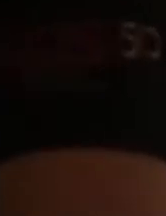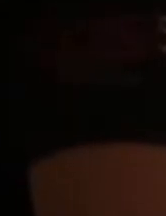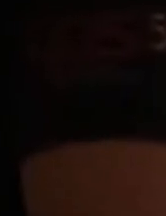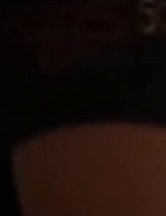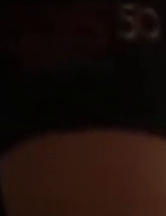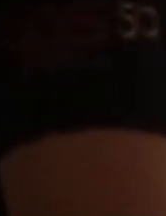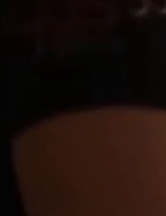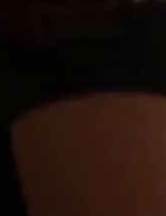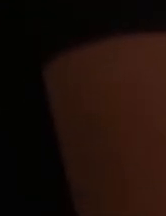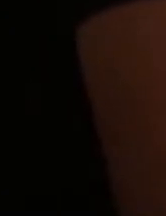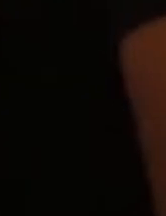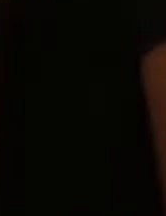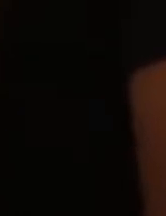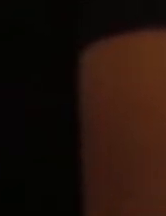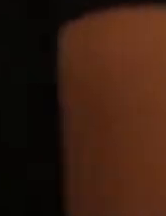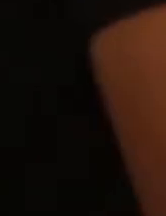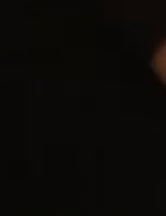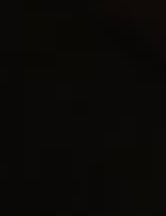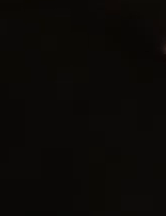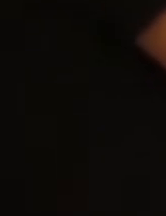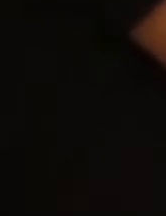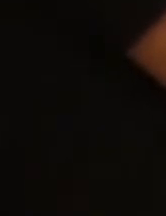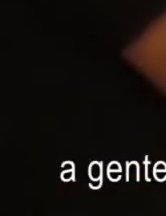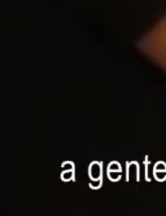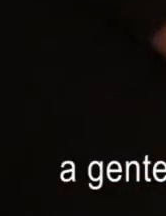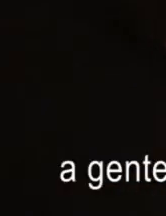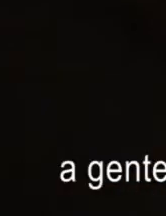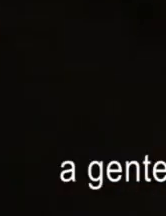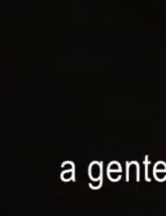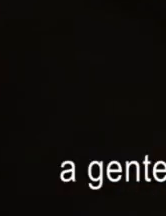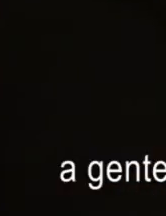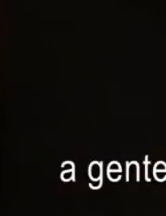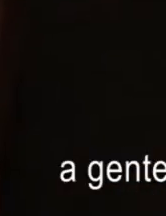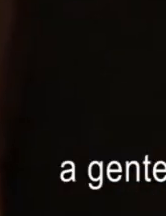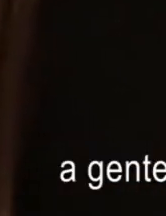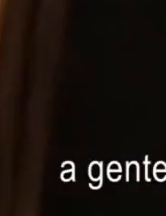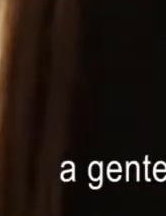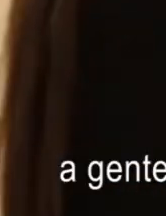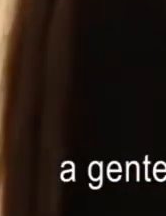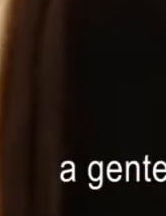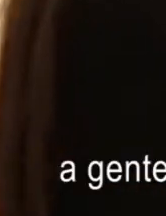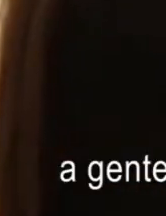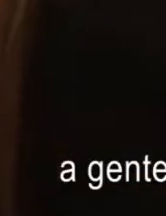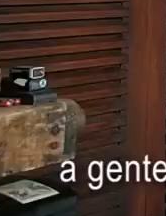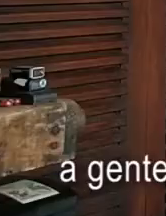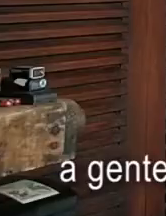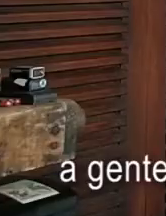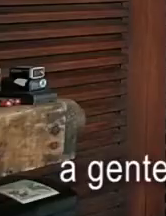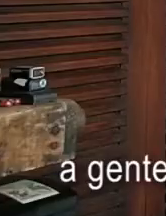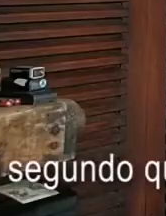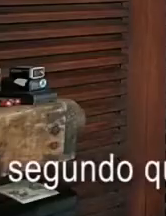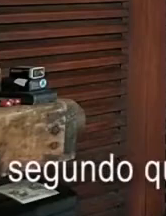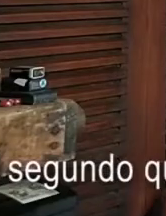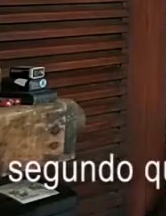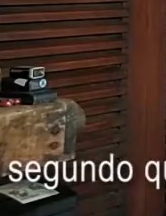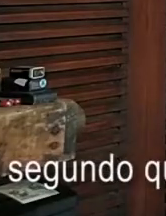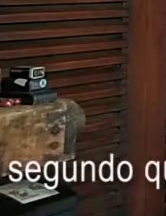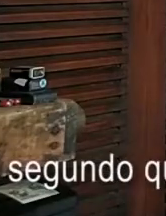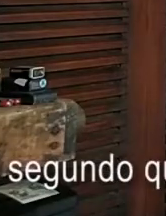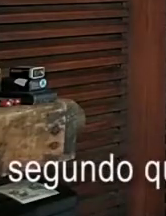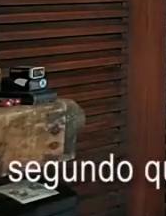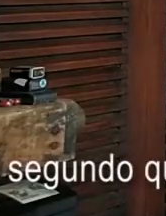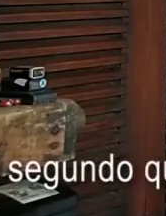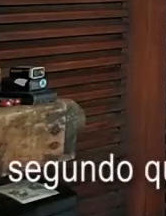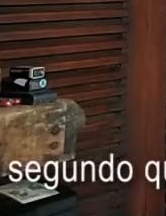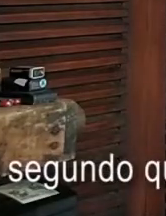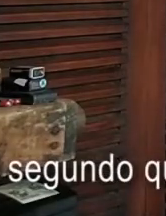dos encontros dos jovens, a gente identifica causas, temas, questões que provocam a juventude. O segundo